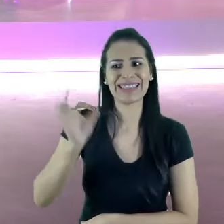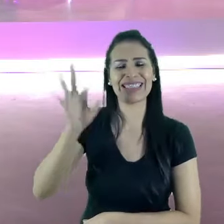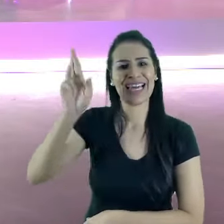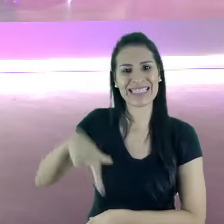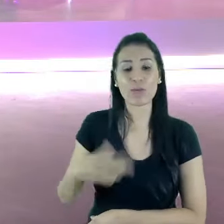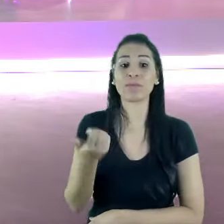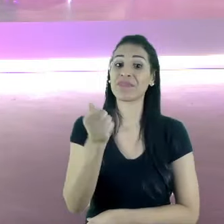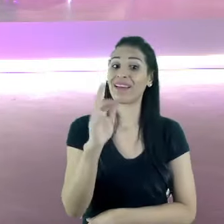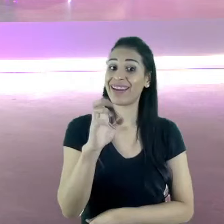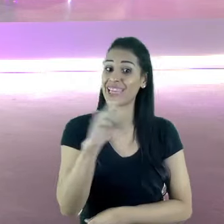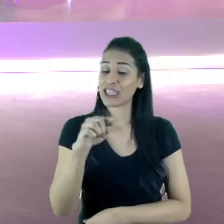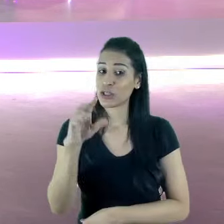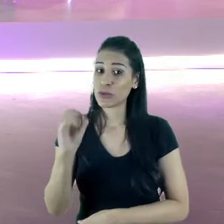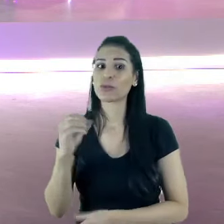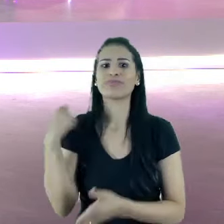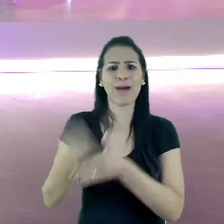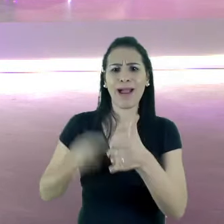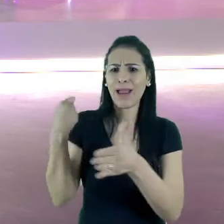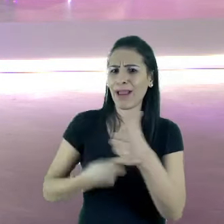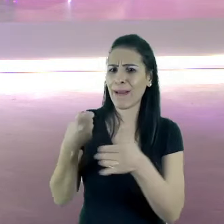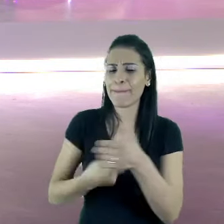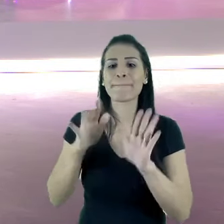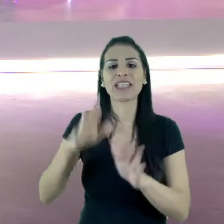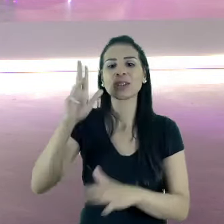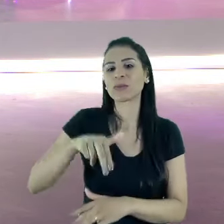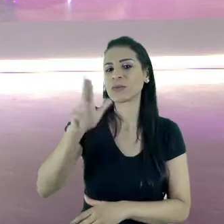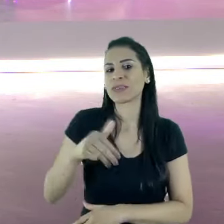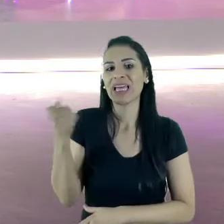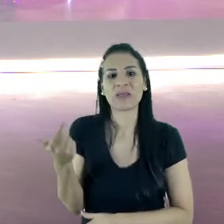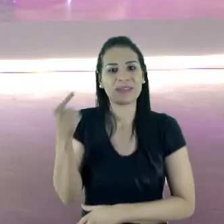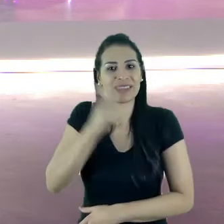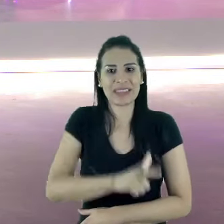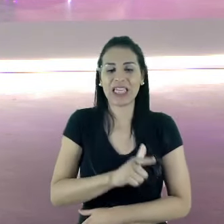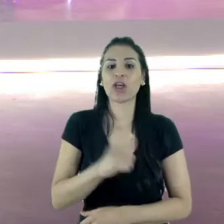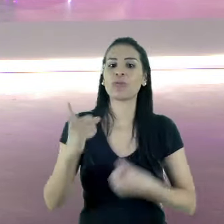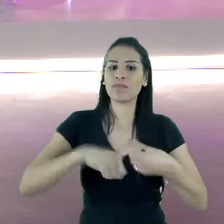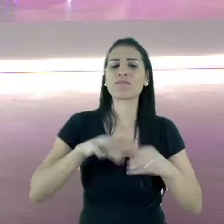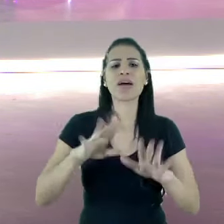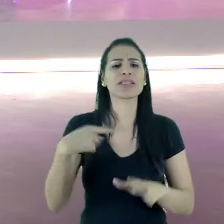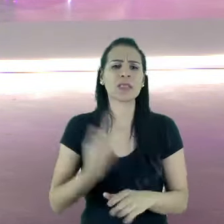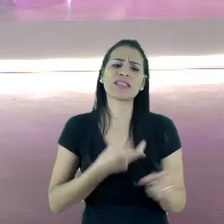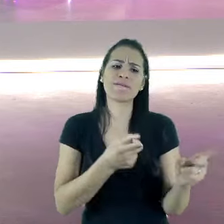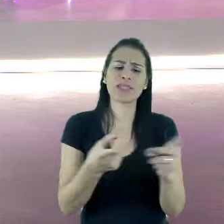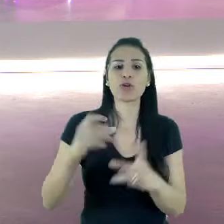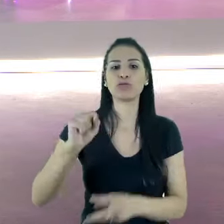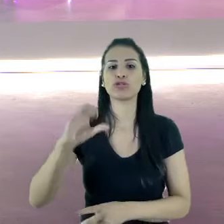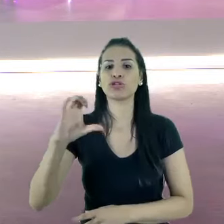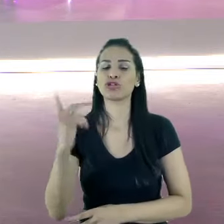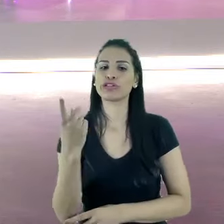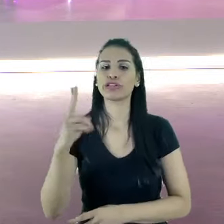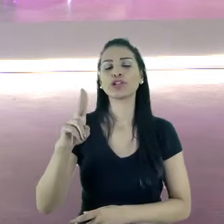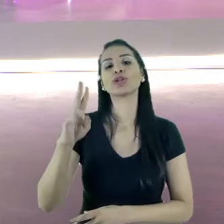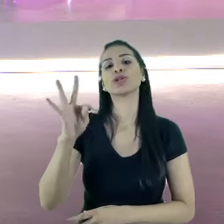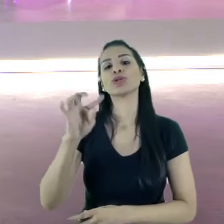Arezzo foi uma batalha, mas nunca conseguimos, tinha os franqueados. Mas foi com muito prazer que a gente vendeu Chutes, Alexandre e Birman, e começamos